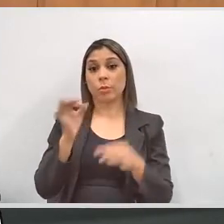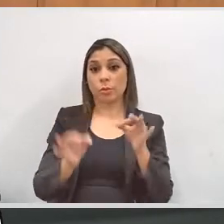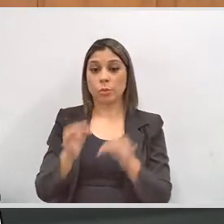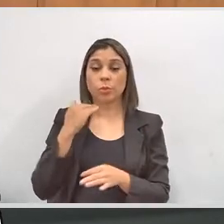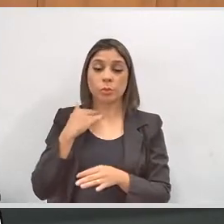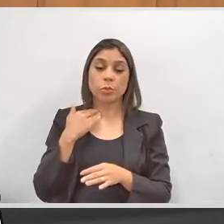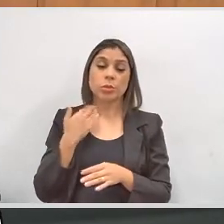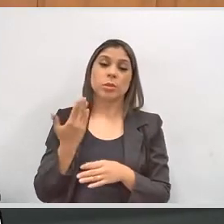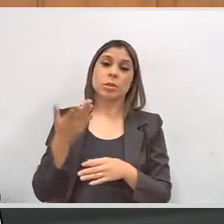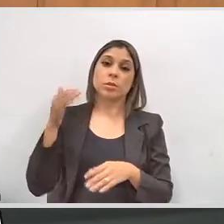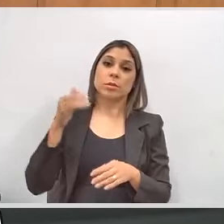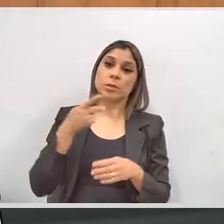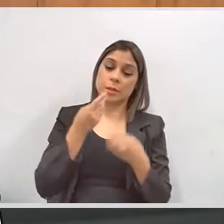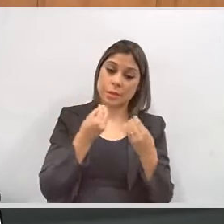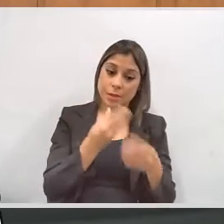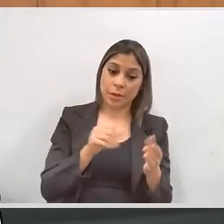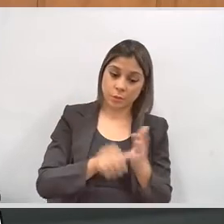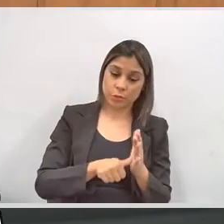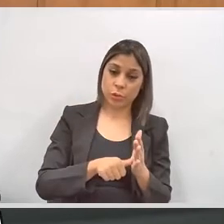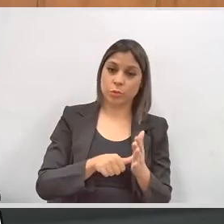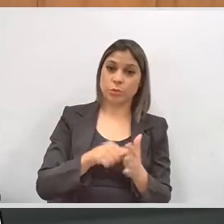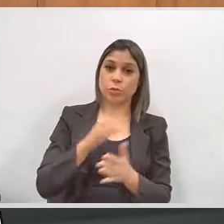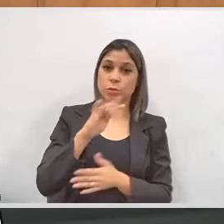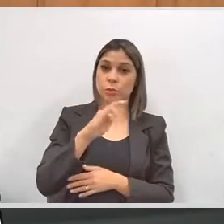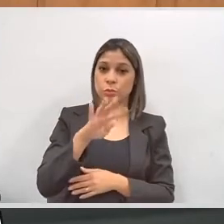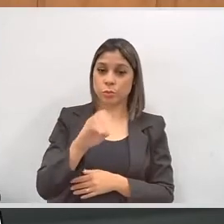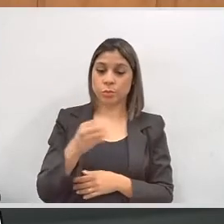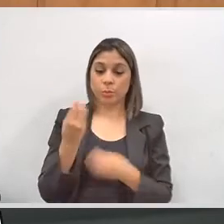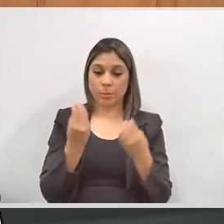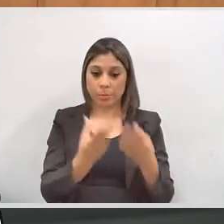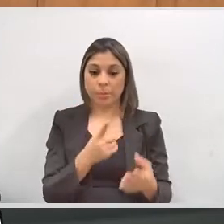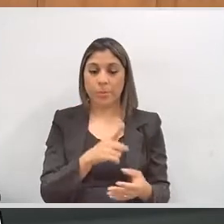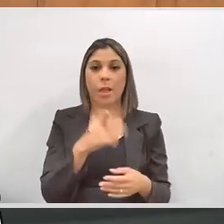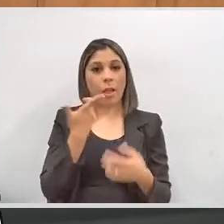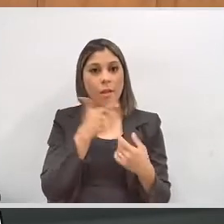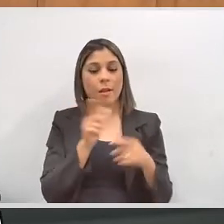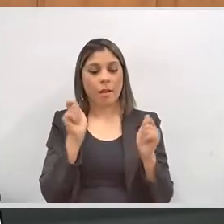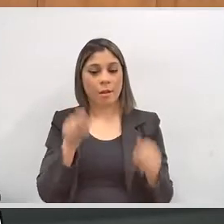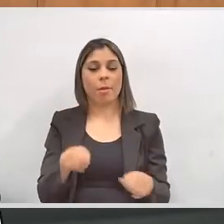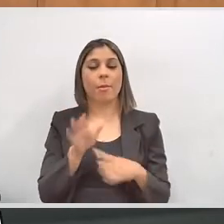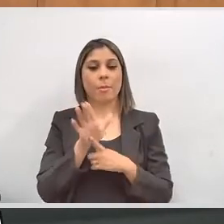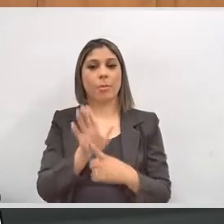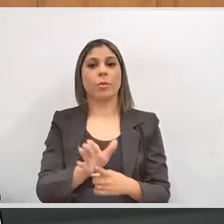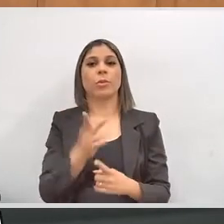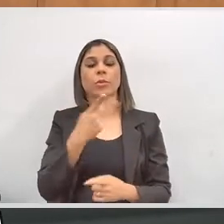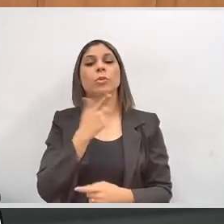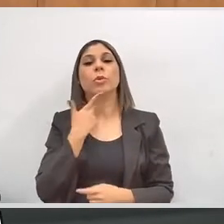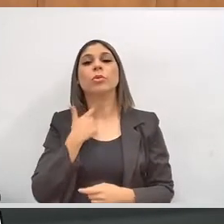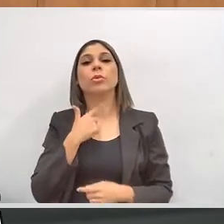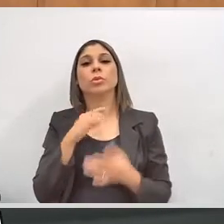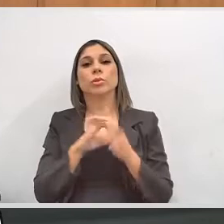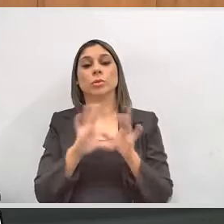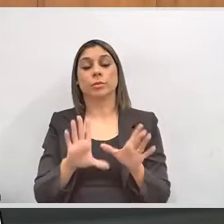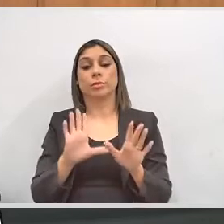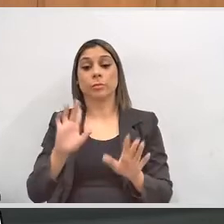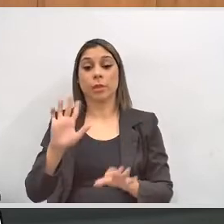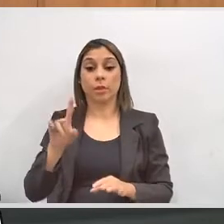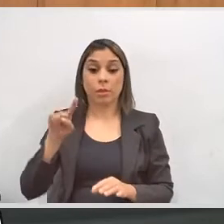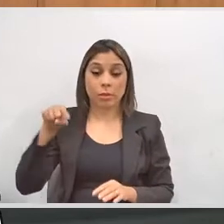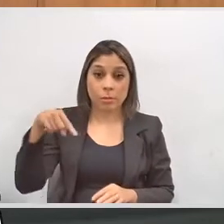no momento da obtenção do título, de dizer e de demonstrar que tem aptidão para exercício da sua vontade de modo livre.